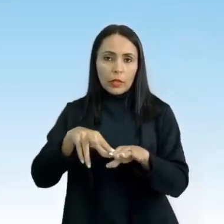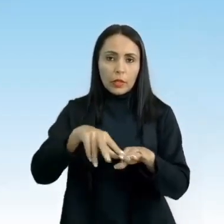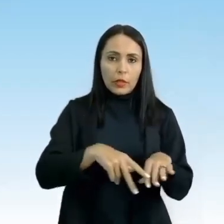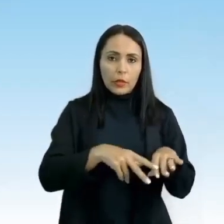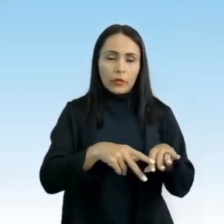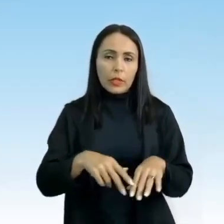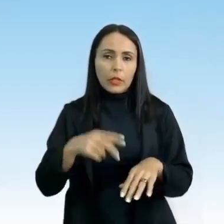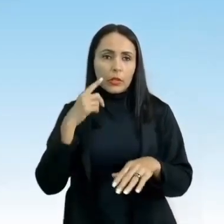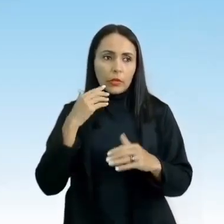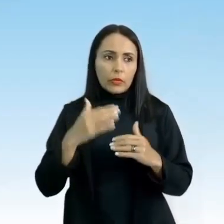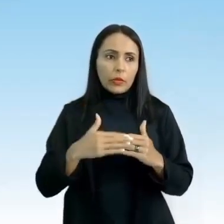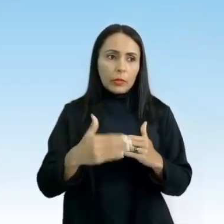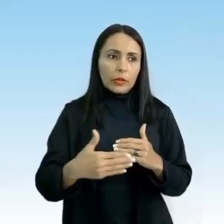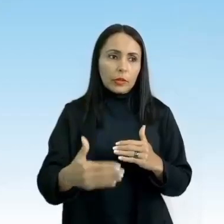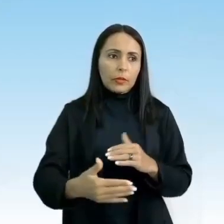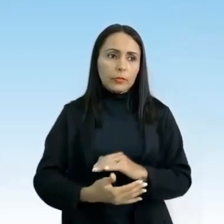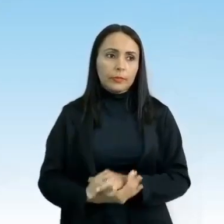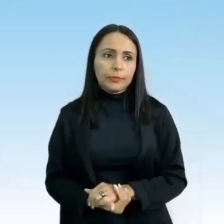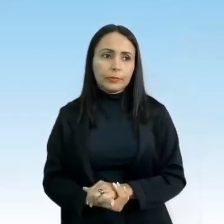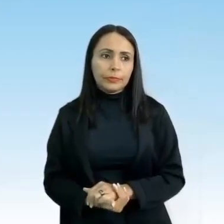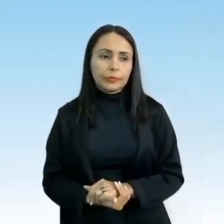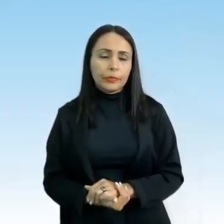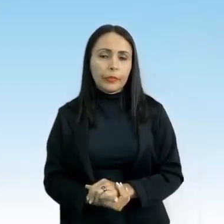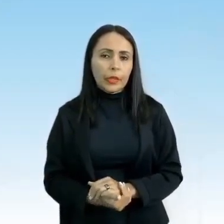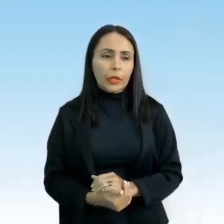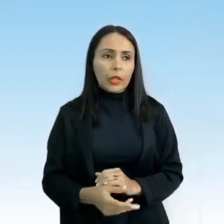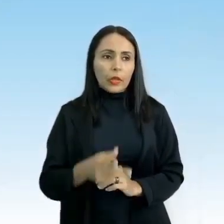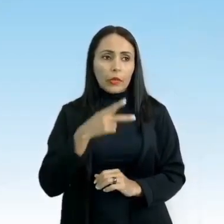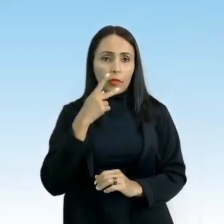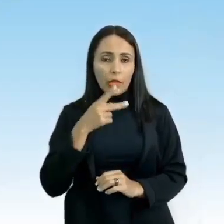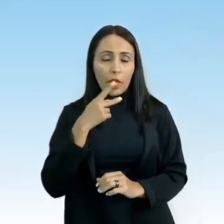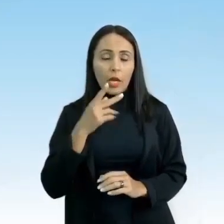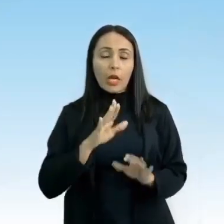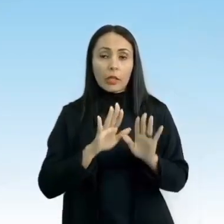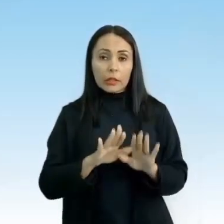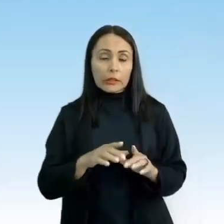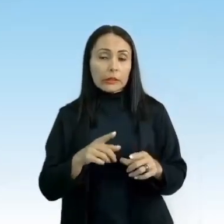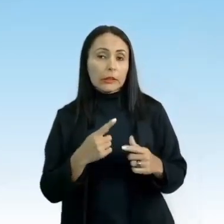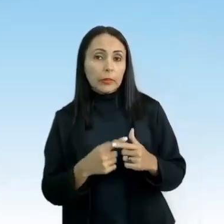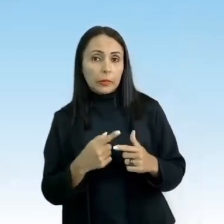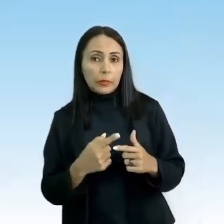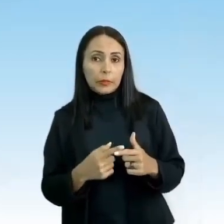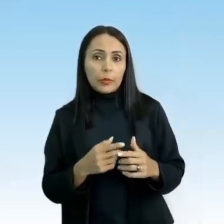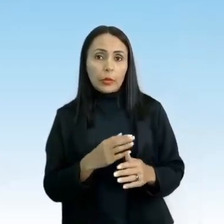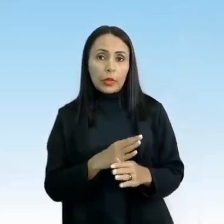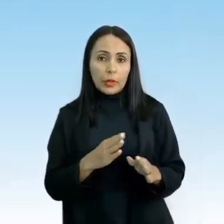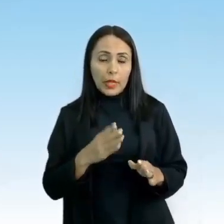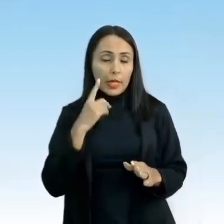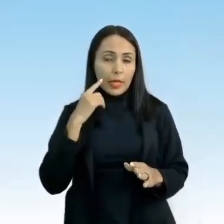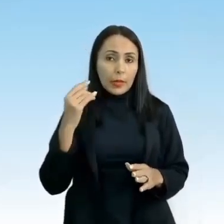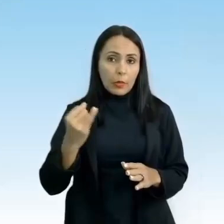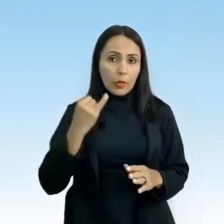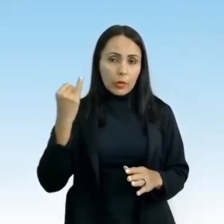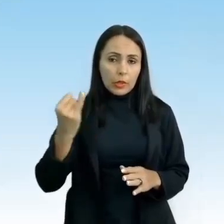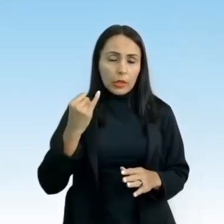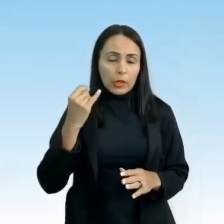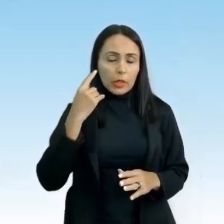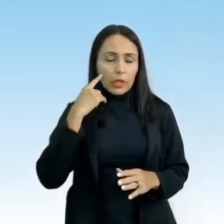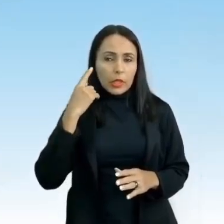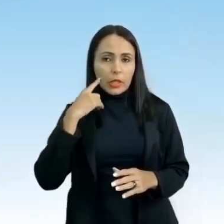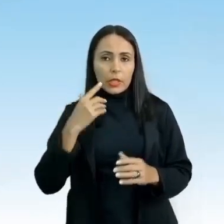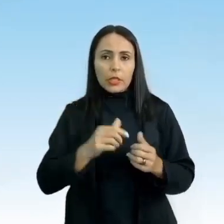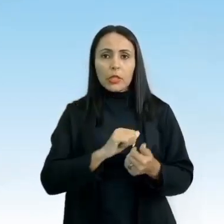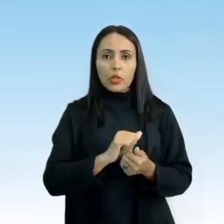e vamos seguir. Mas antes da gente falar, é muito importante, pessoal, que vocês sabem que esses esportes de